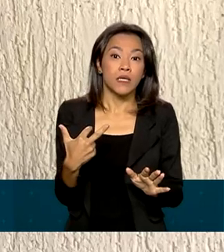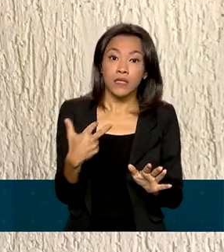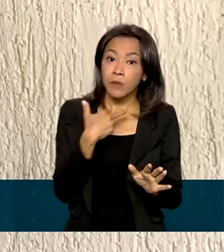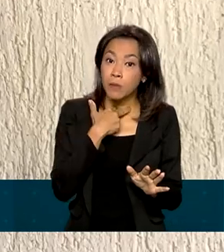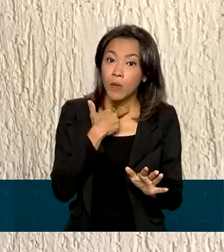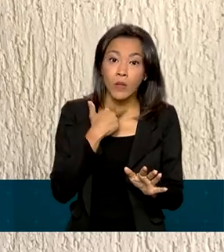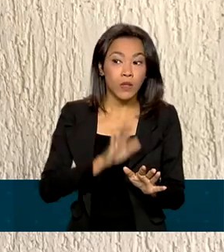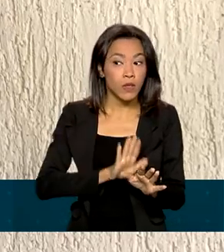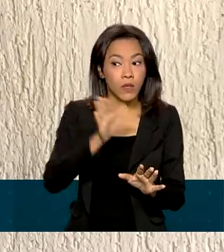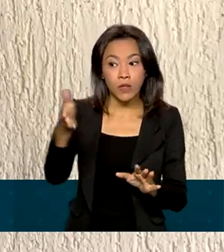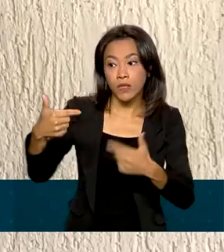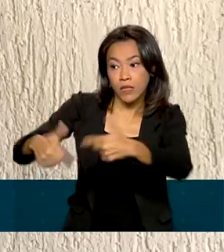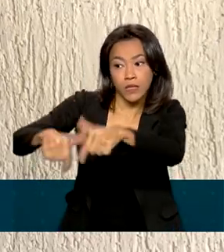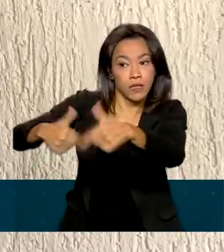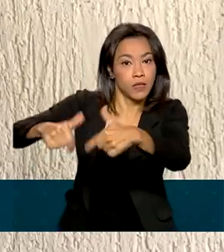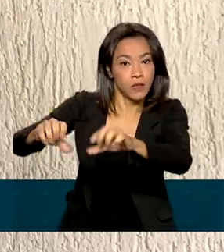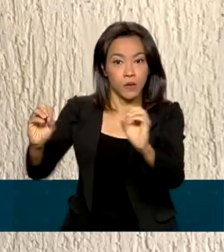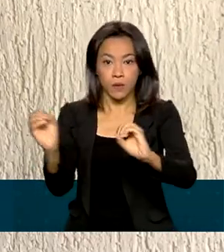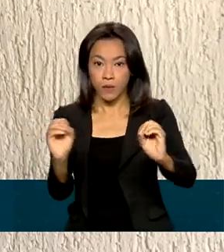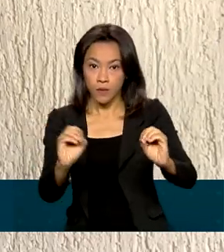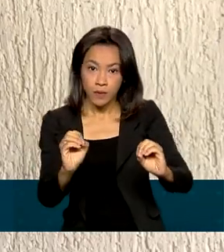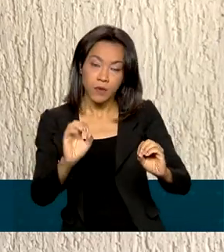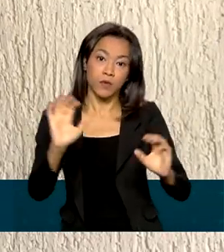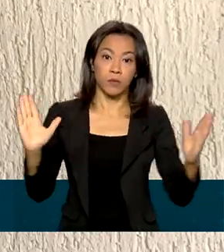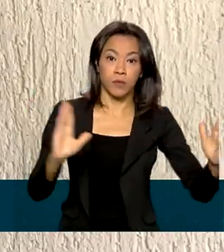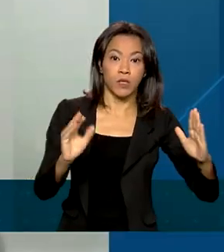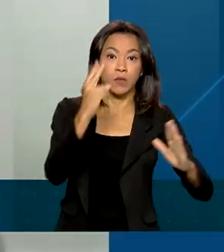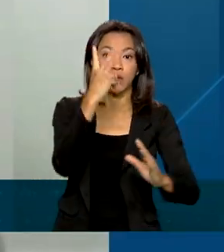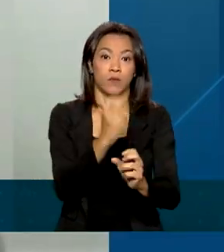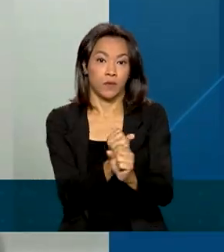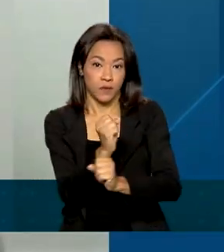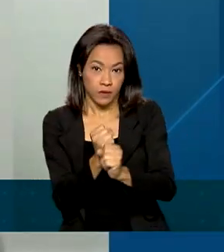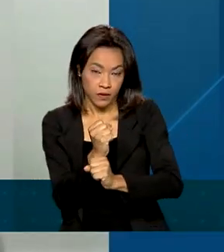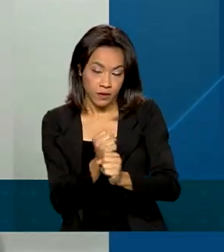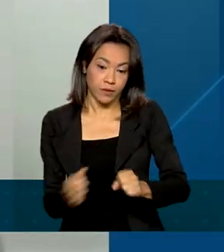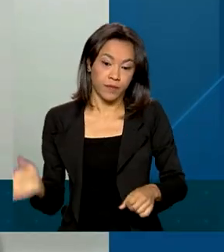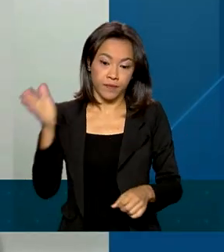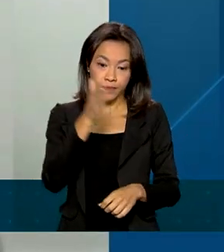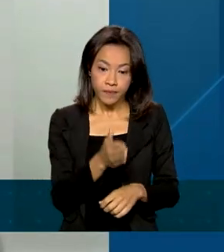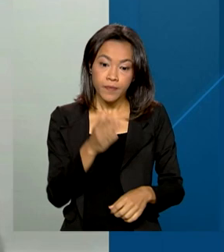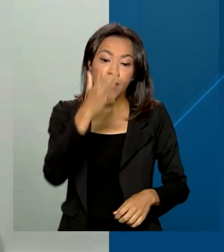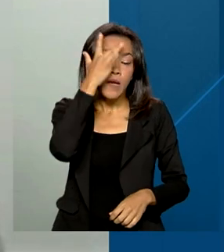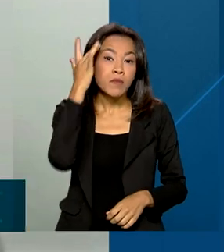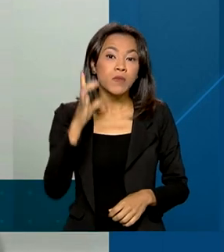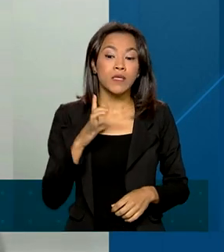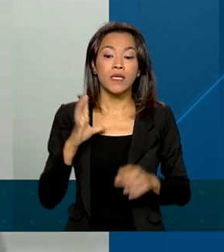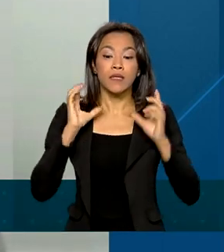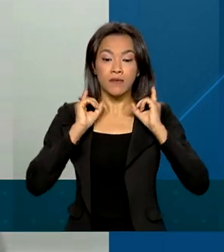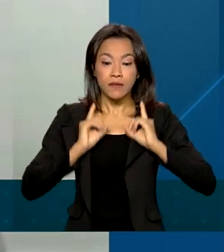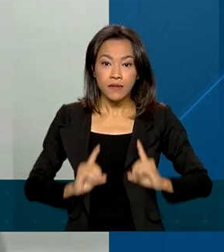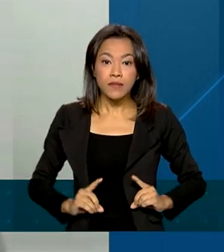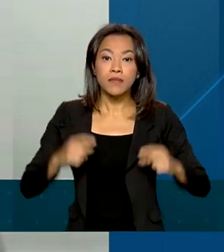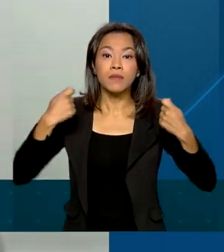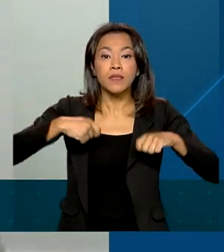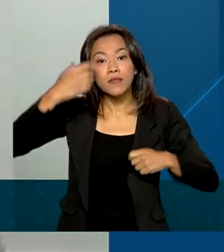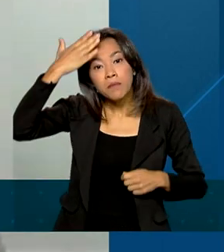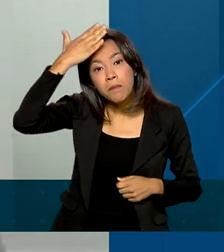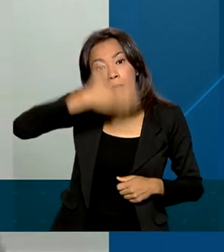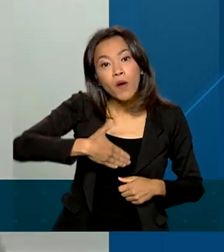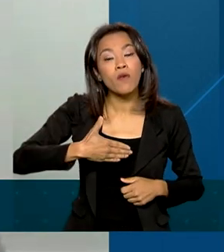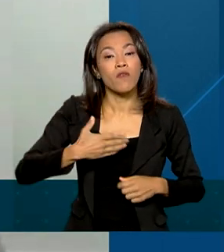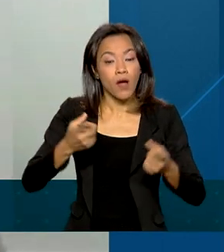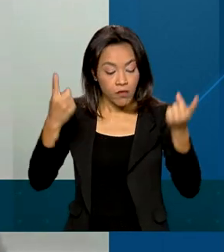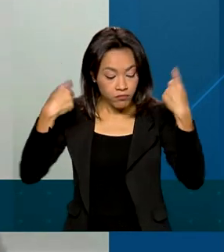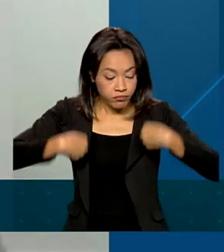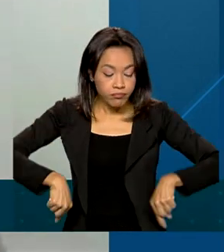plena no mercado de trabalho por pelo menos dois anos. A pessoa com deficiência deverá comprovar sua condição, através